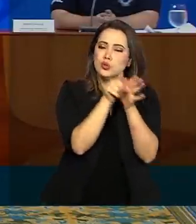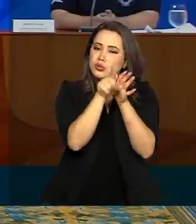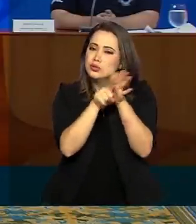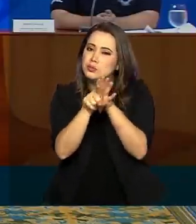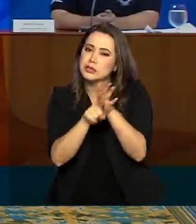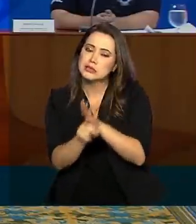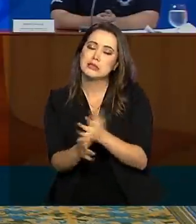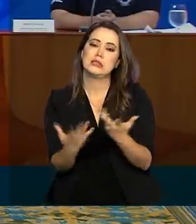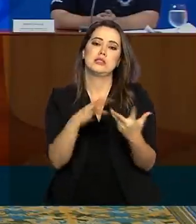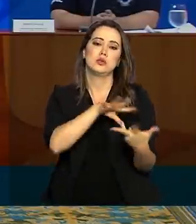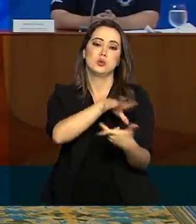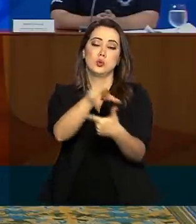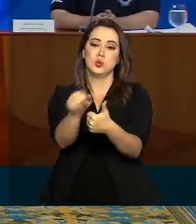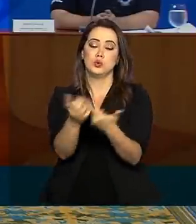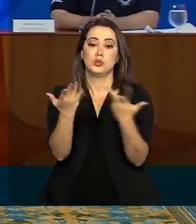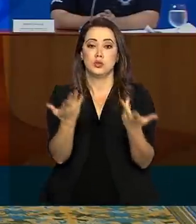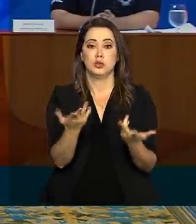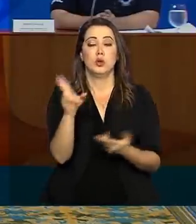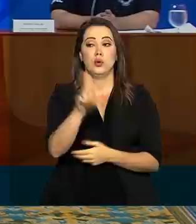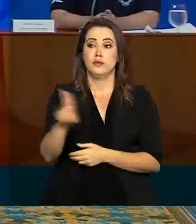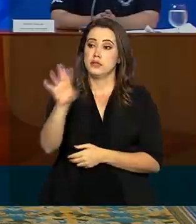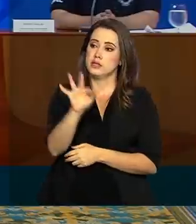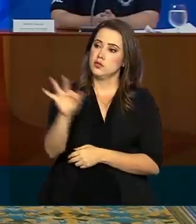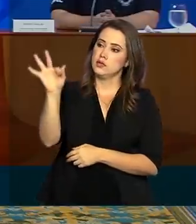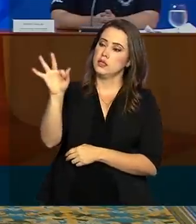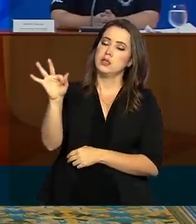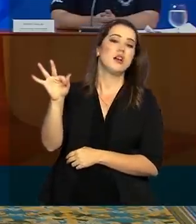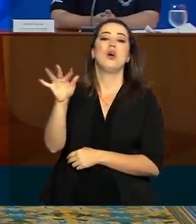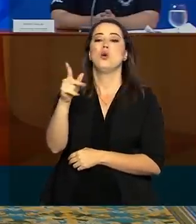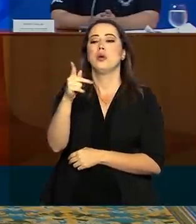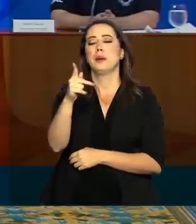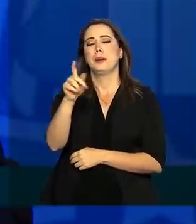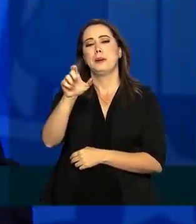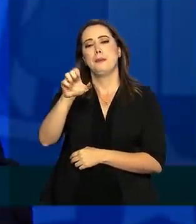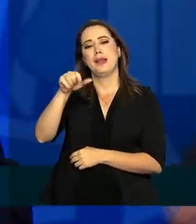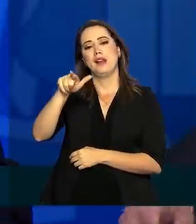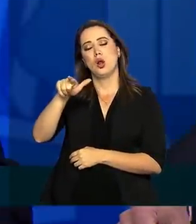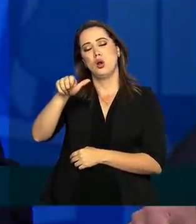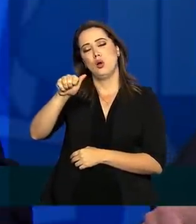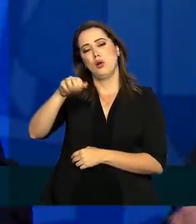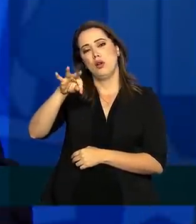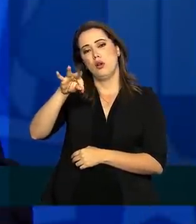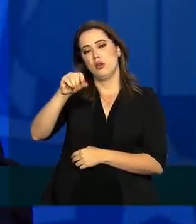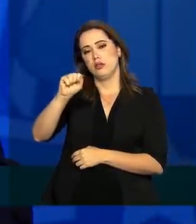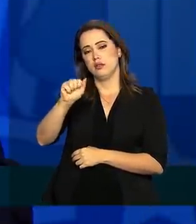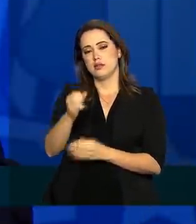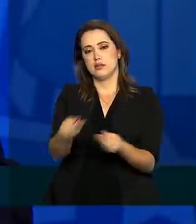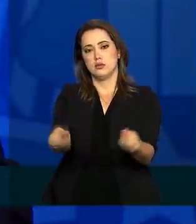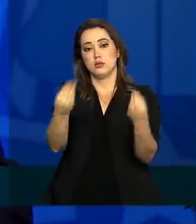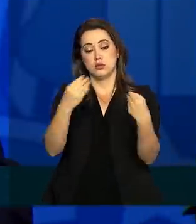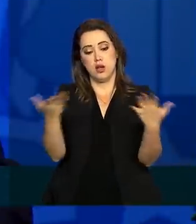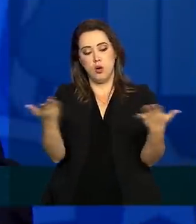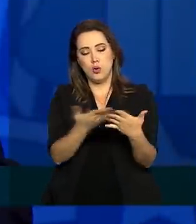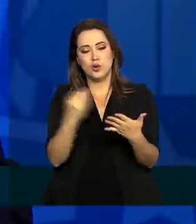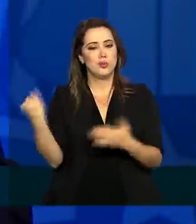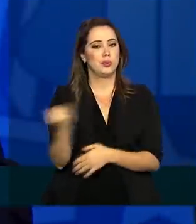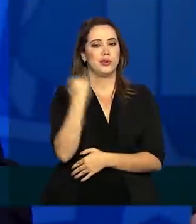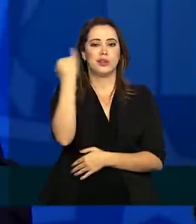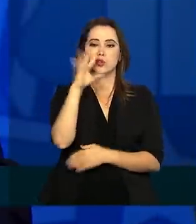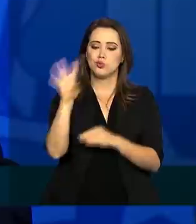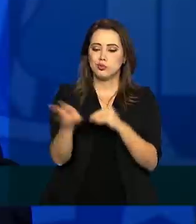mundo. O resultado que a Universidade Federal de Pelotas nos traz hoje é uma peça fundamental para dar informações